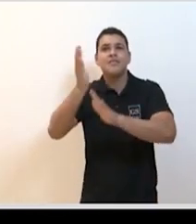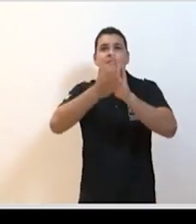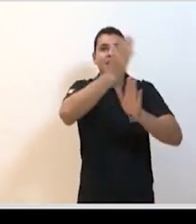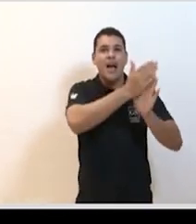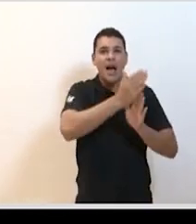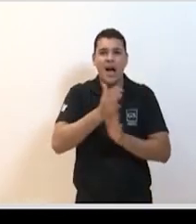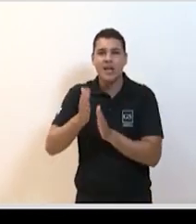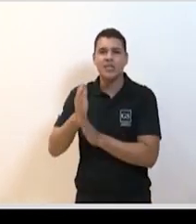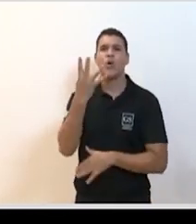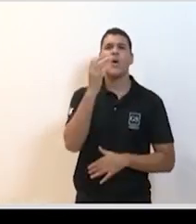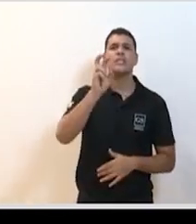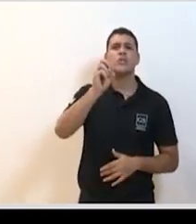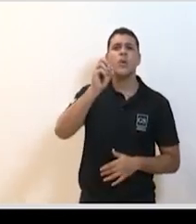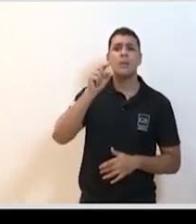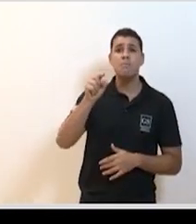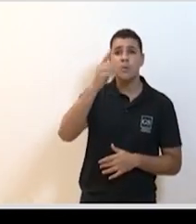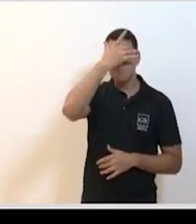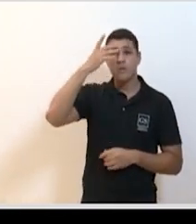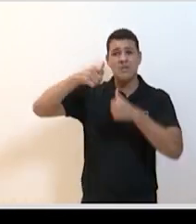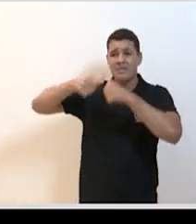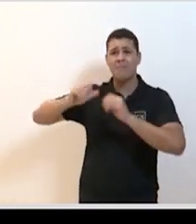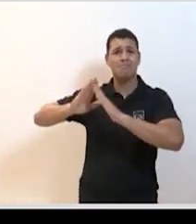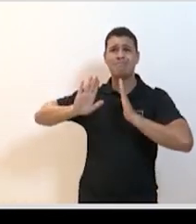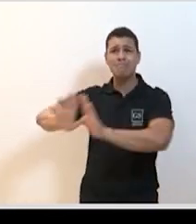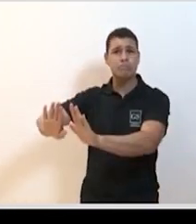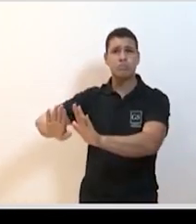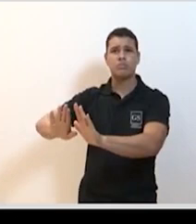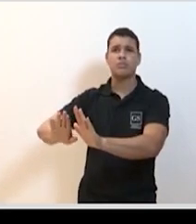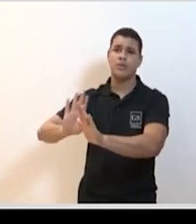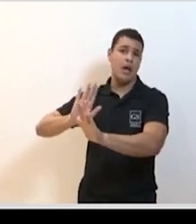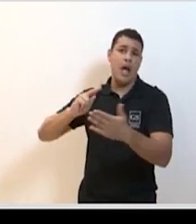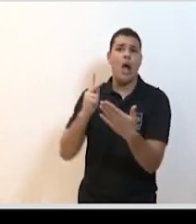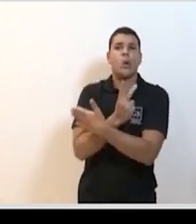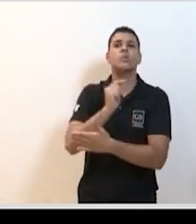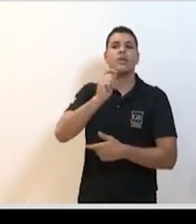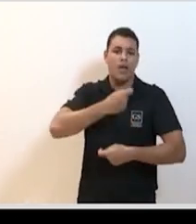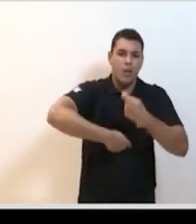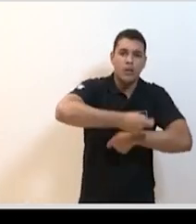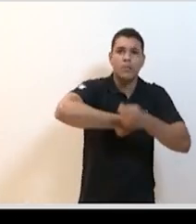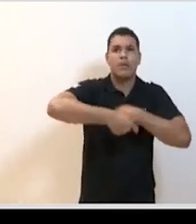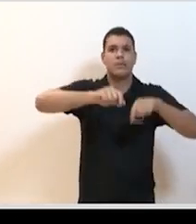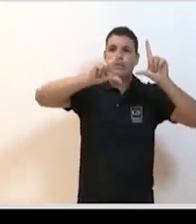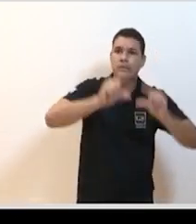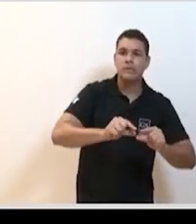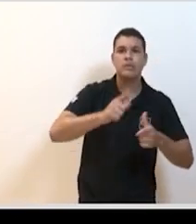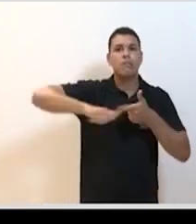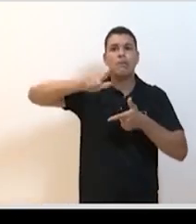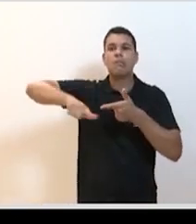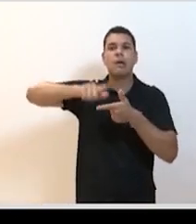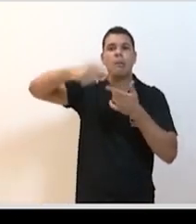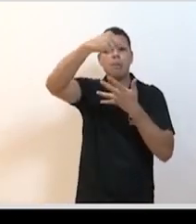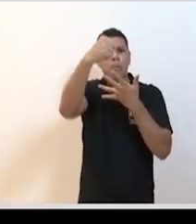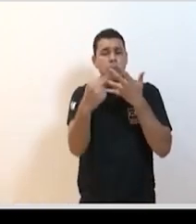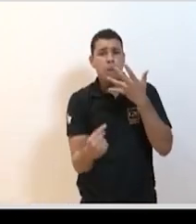50, 60 milhões de pessoas tiveram um impacto absolutamente significativo na contenção da epidemia. A gente vê aí os números do R0, aí já não